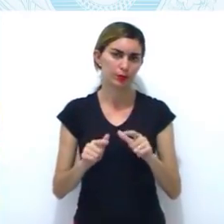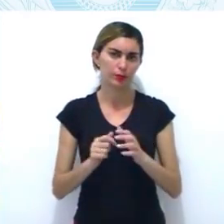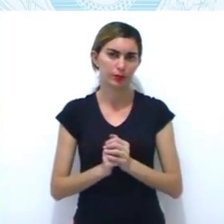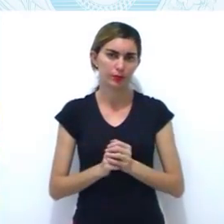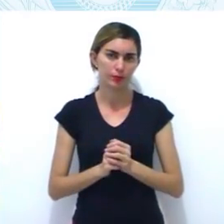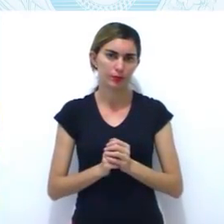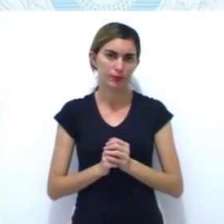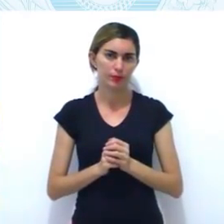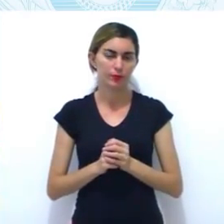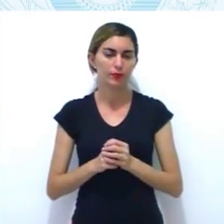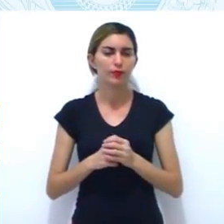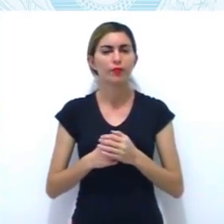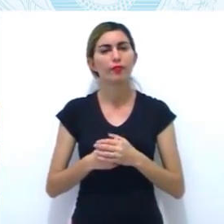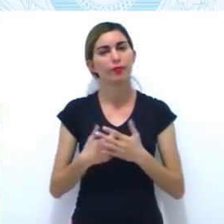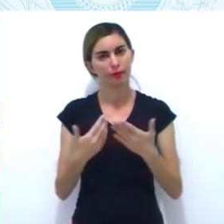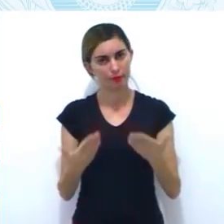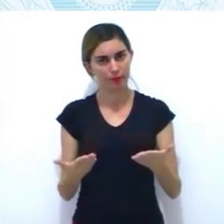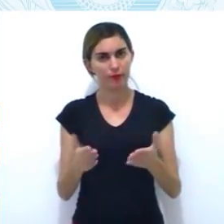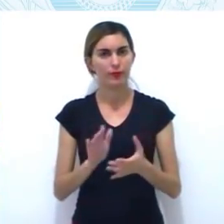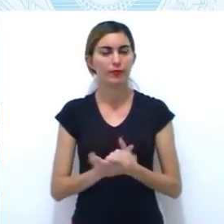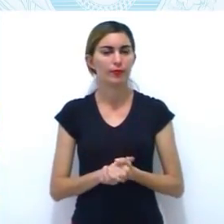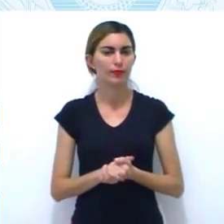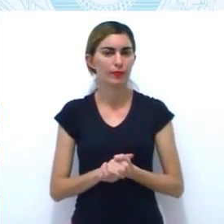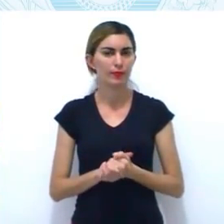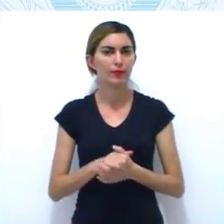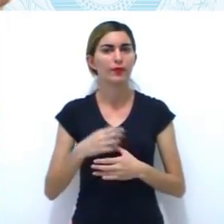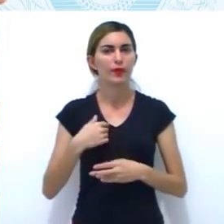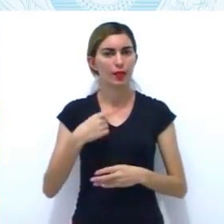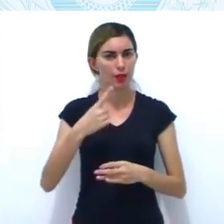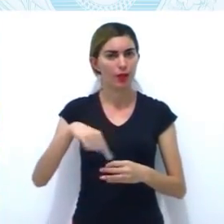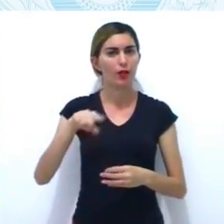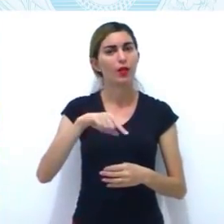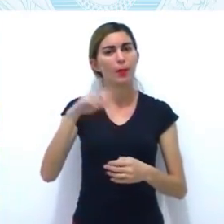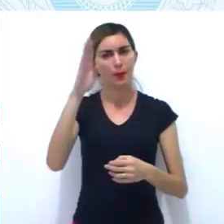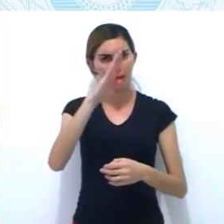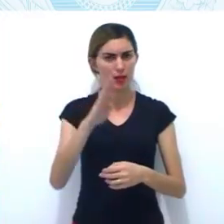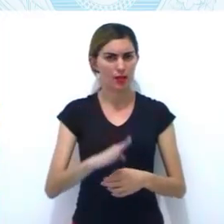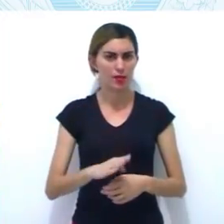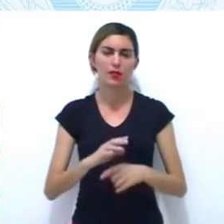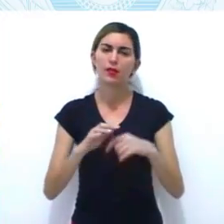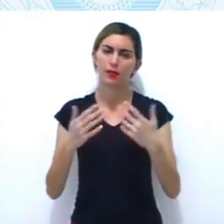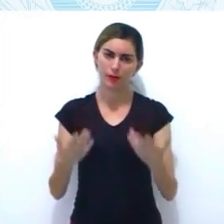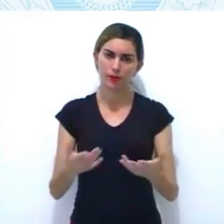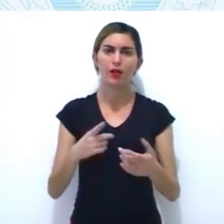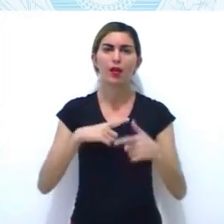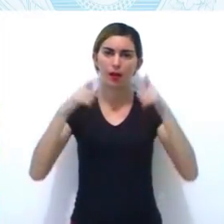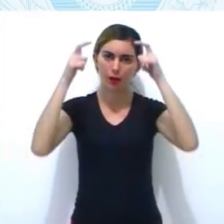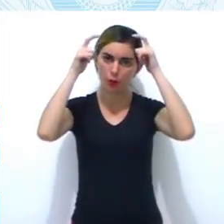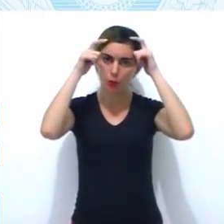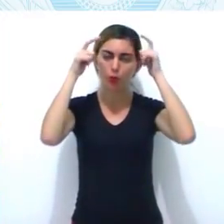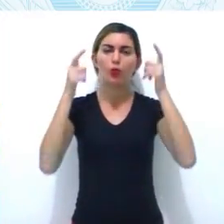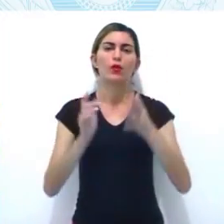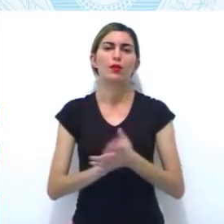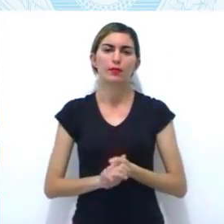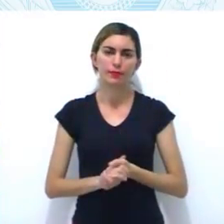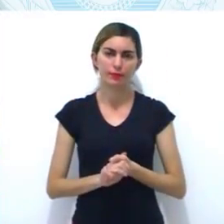De Portugal. Oxê! Mas nós estamos no Brasil. Mas Eduardo vem da coroa.